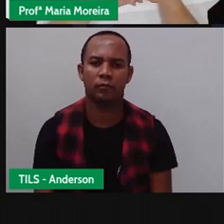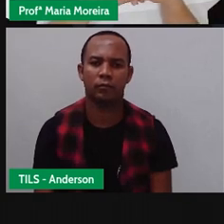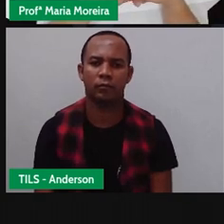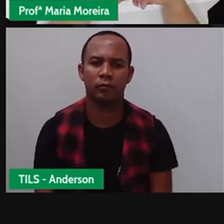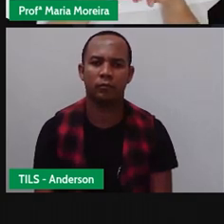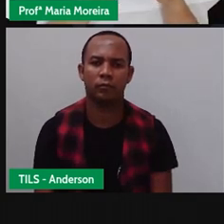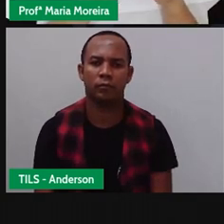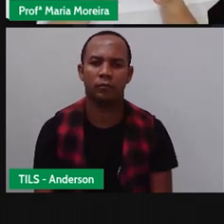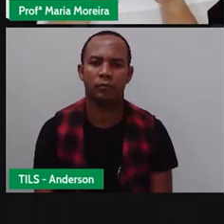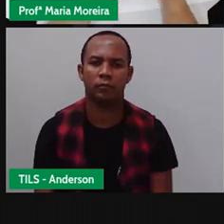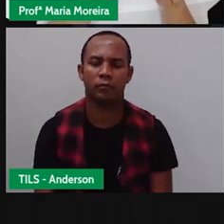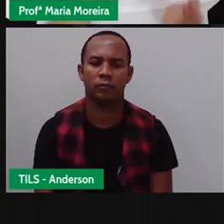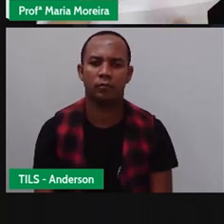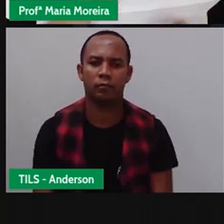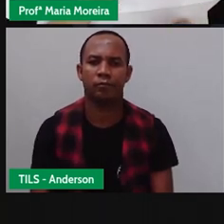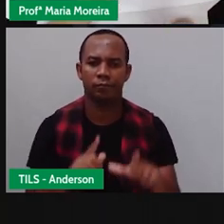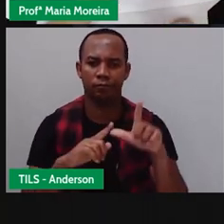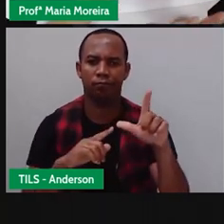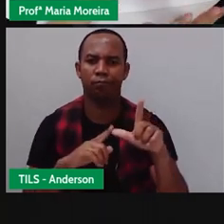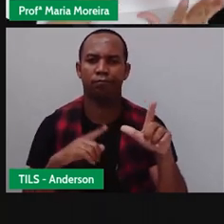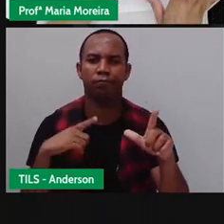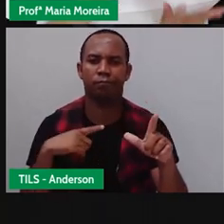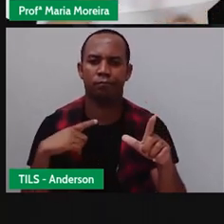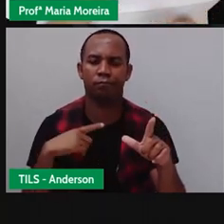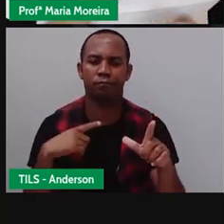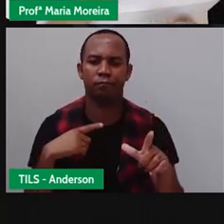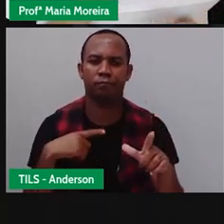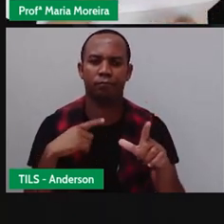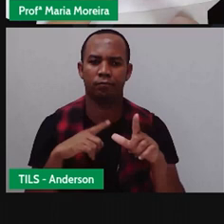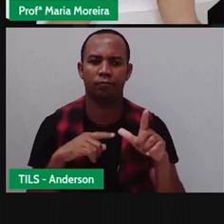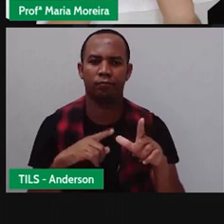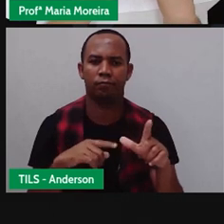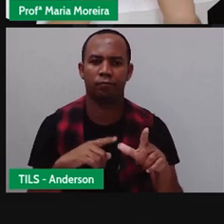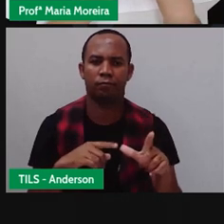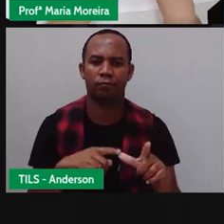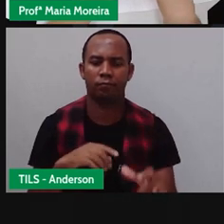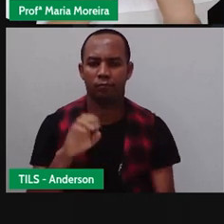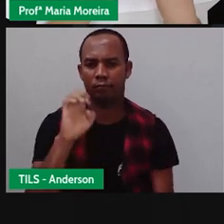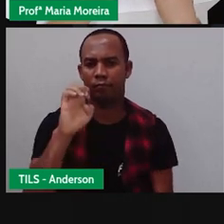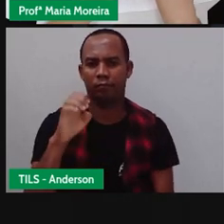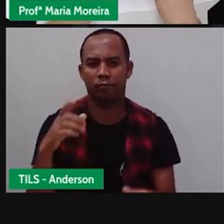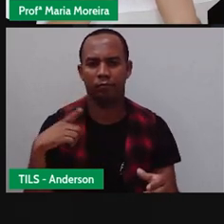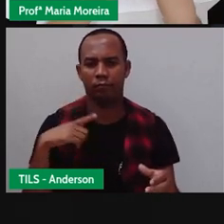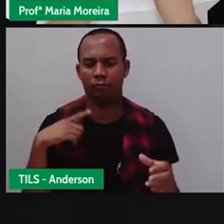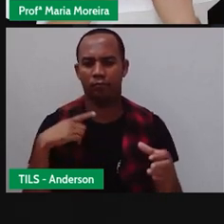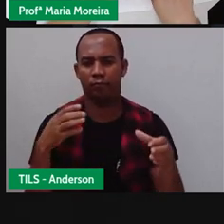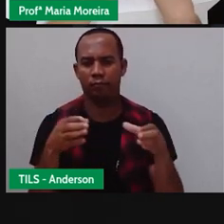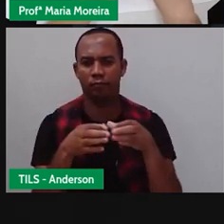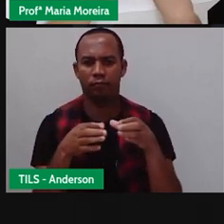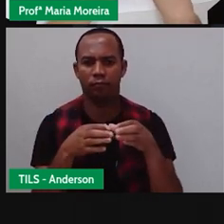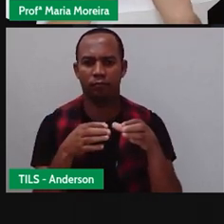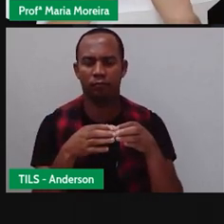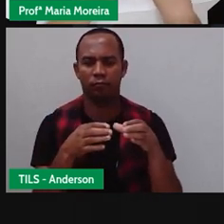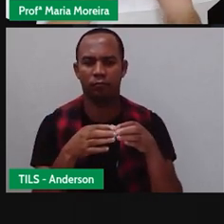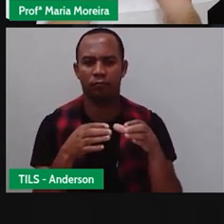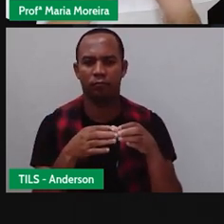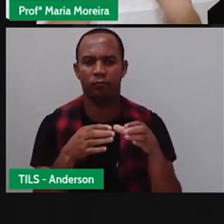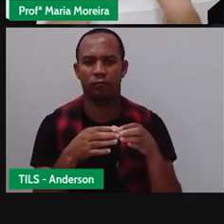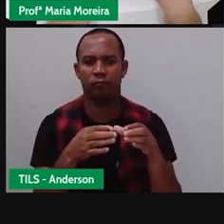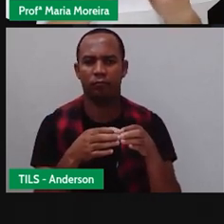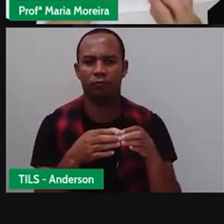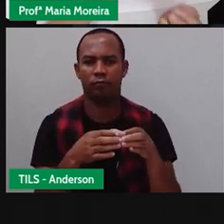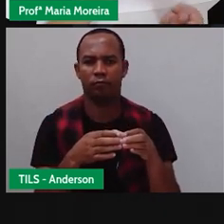atividades. Bom, na letra E, são o quê? Três grupos. Em cada grupo tem quantos carrinhos?